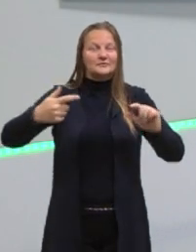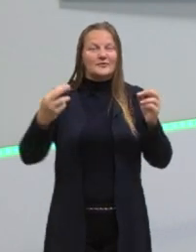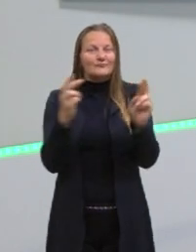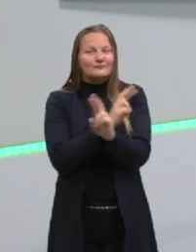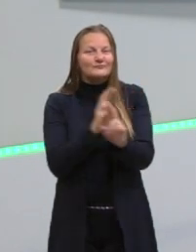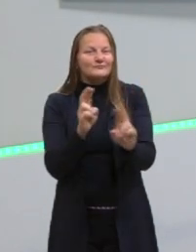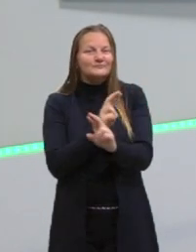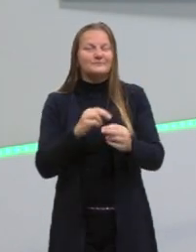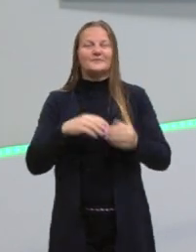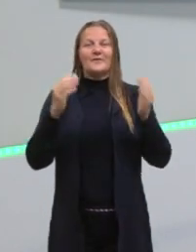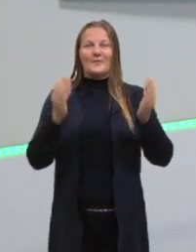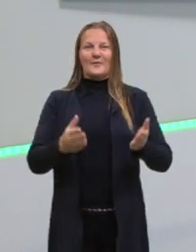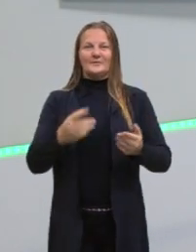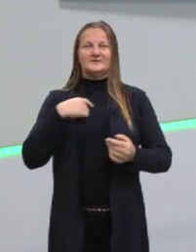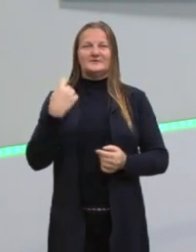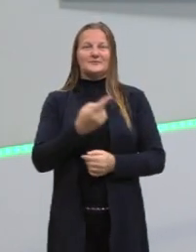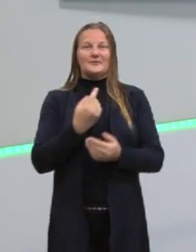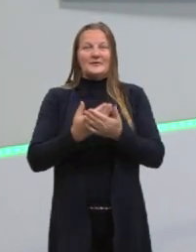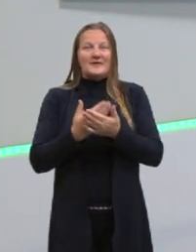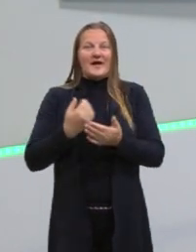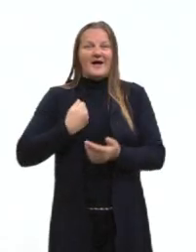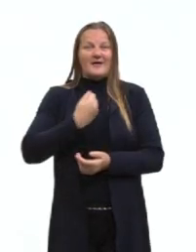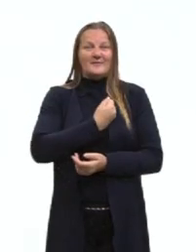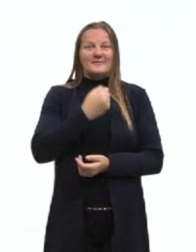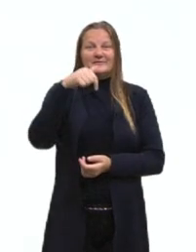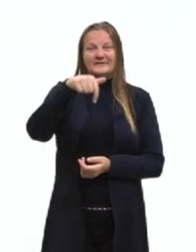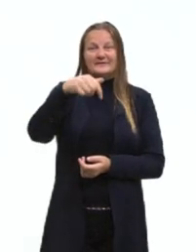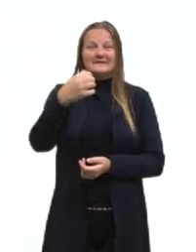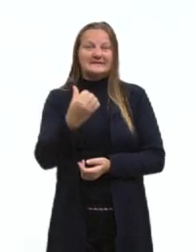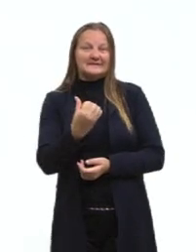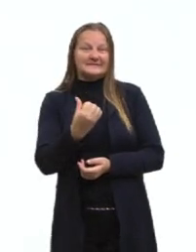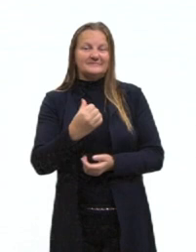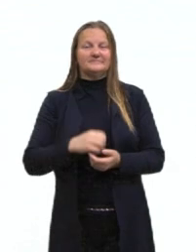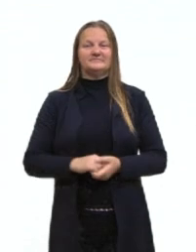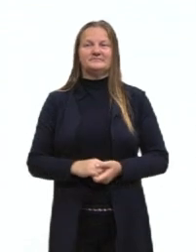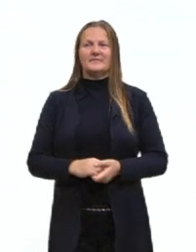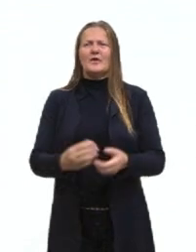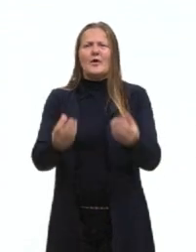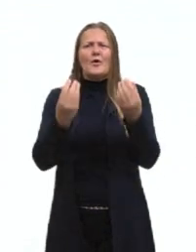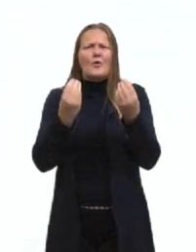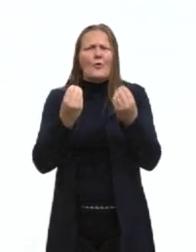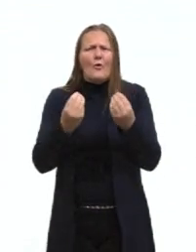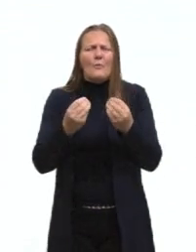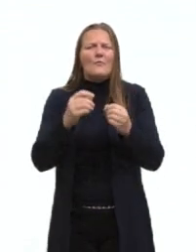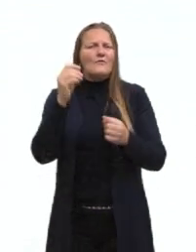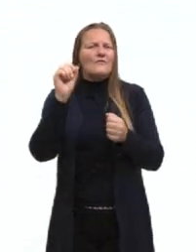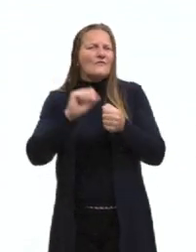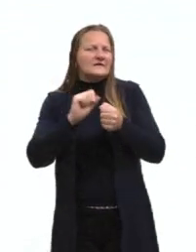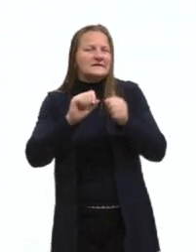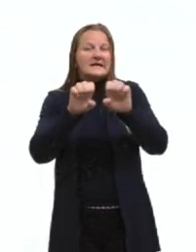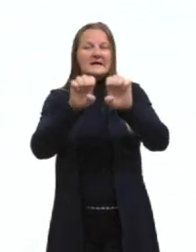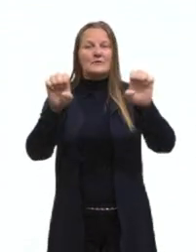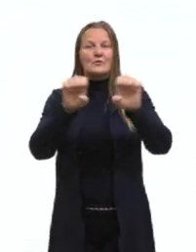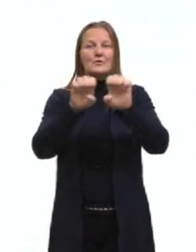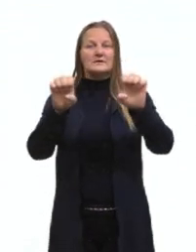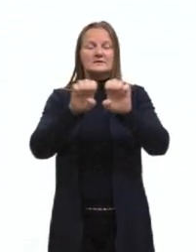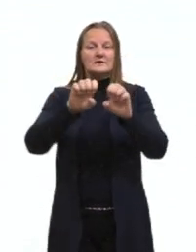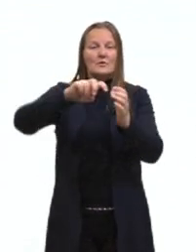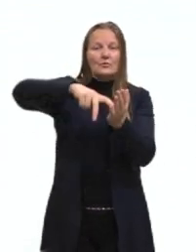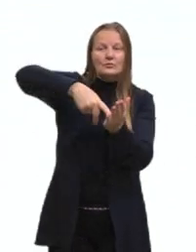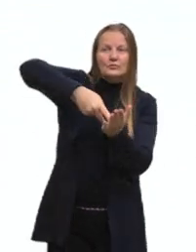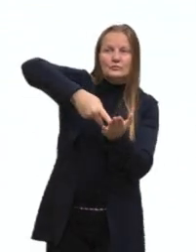Hoje nós vamos para a nossa aula de número 76. Como determinar a equação de uma